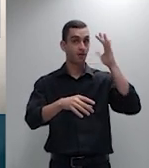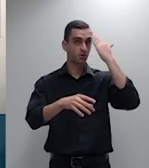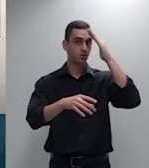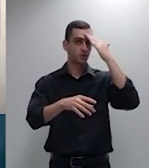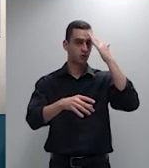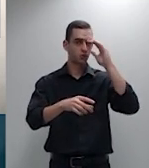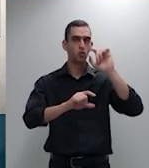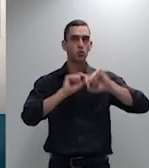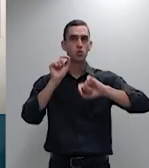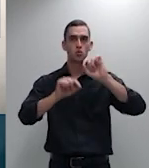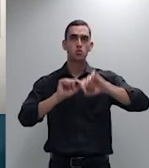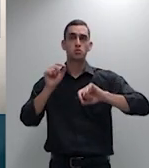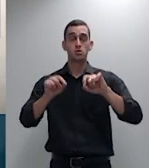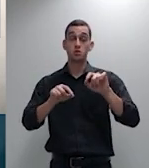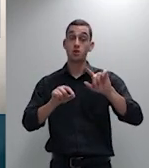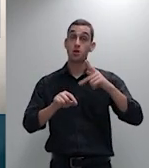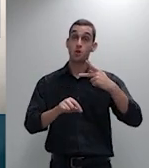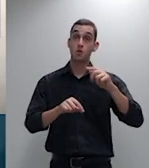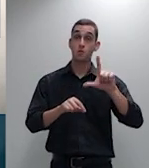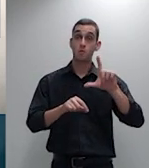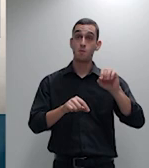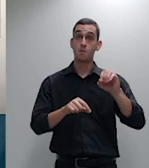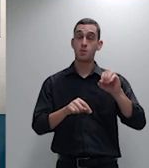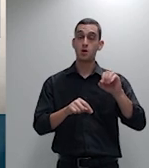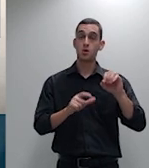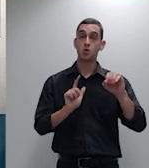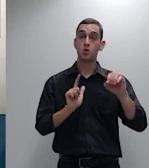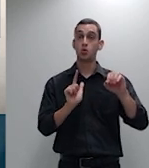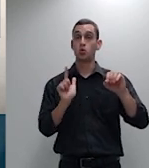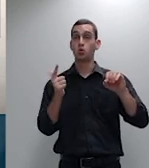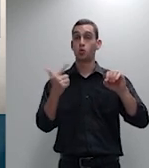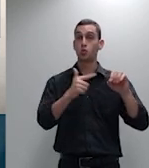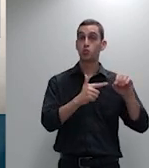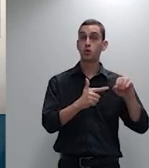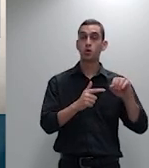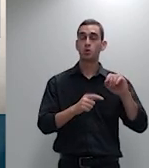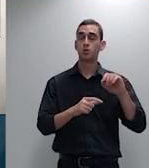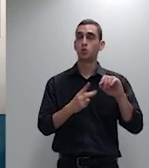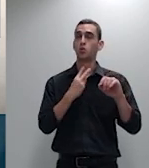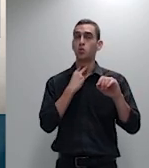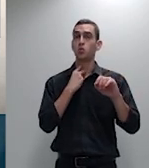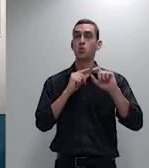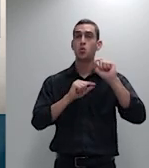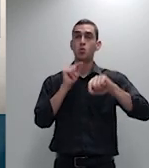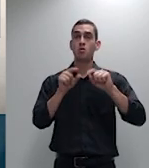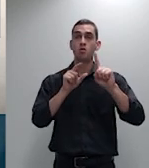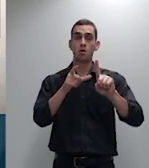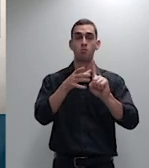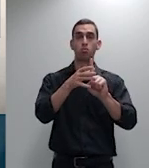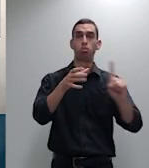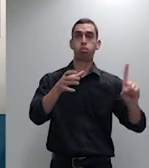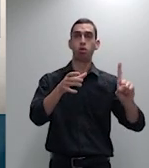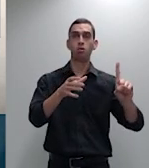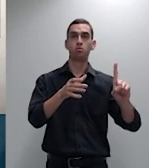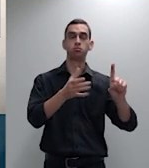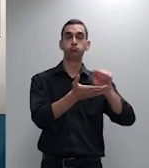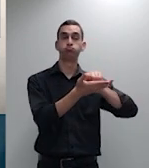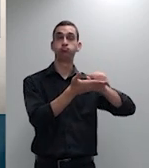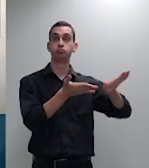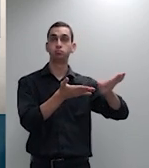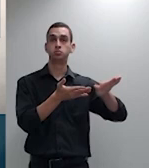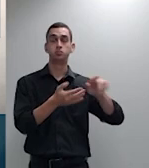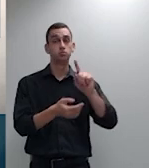a criar cláusulas de exclusão da pessoa e não de manutenção os contratos servem para que eles sejam mantidos no tempo e não que as pessoas